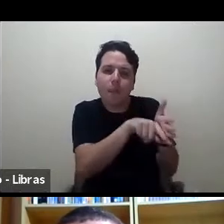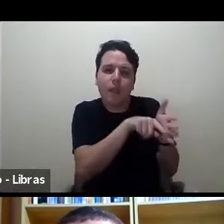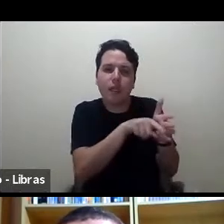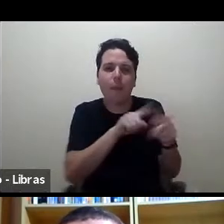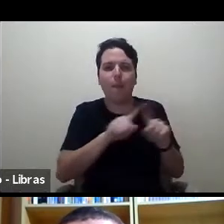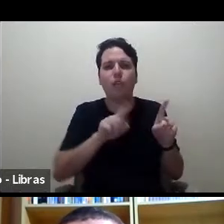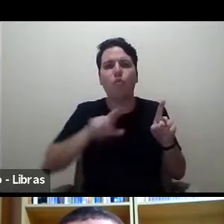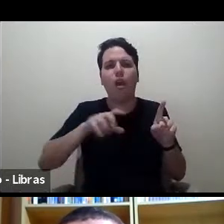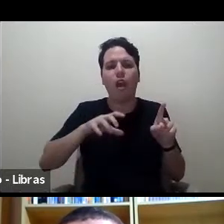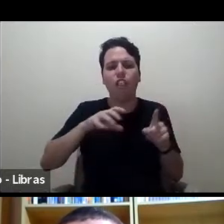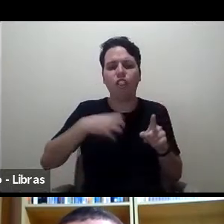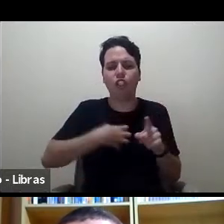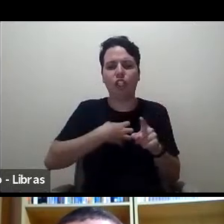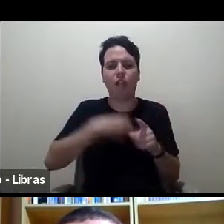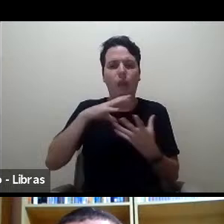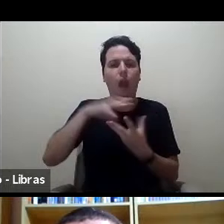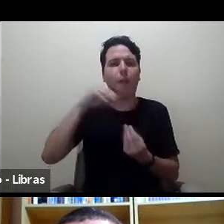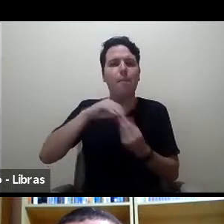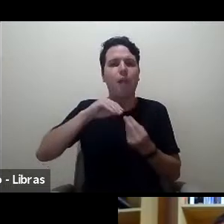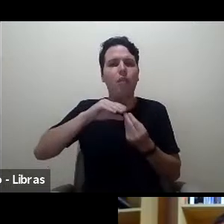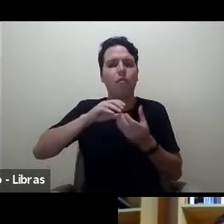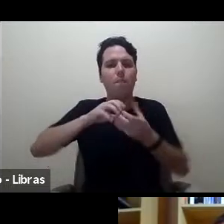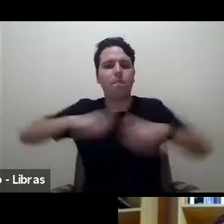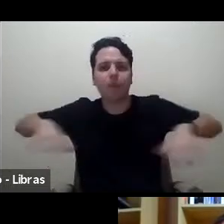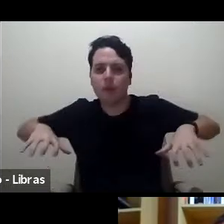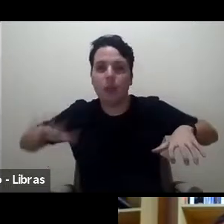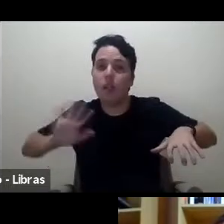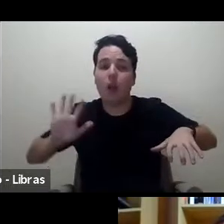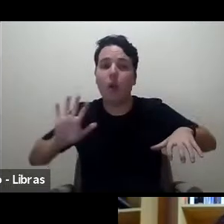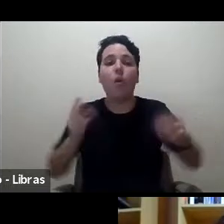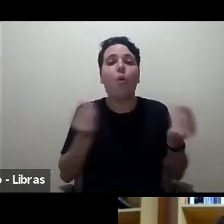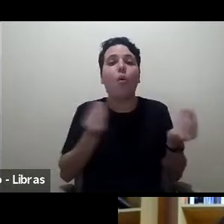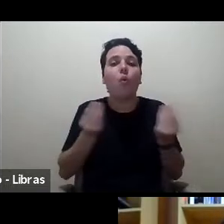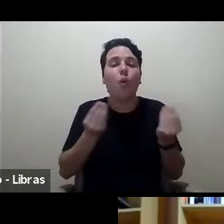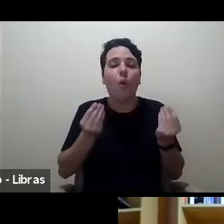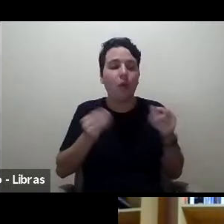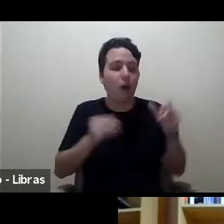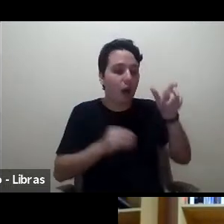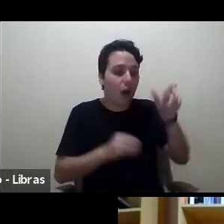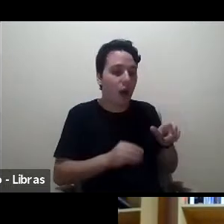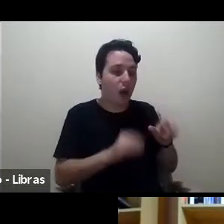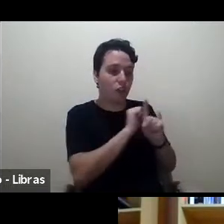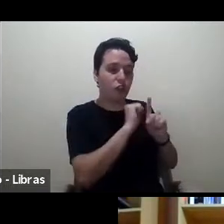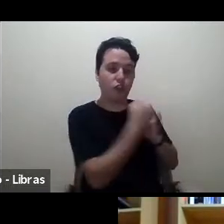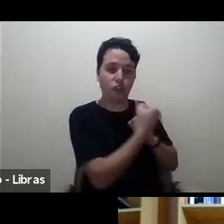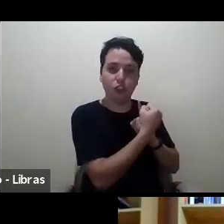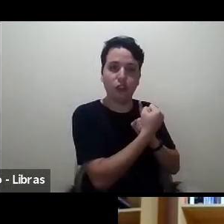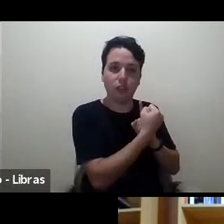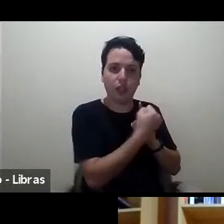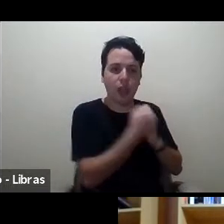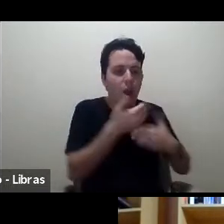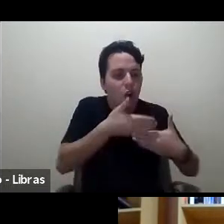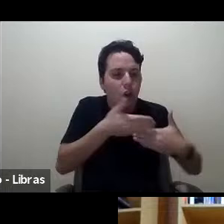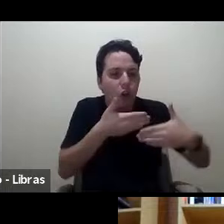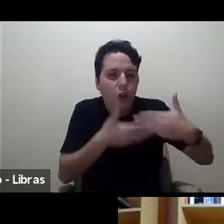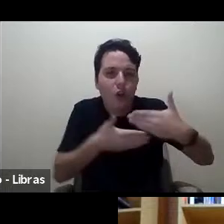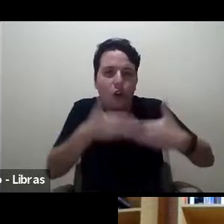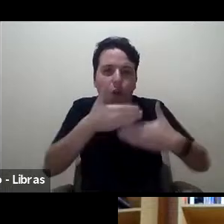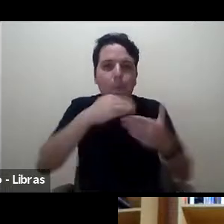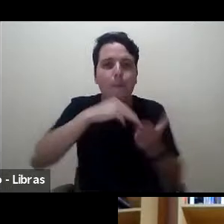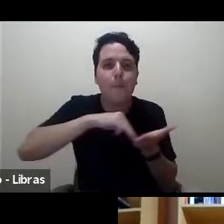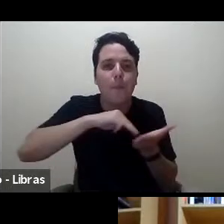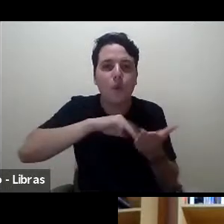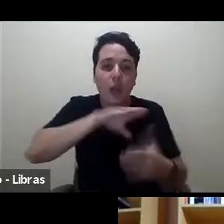gosto de ver como, por exemplo, determinados sociólogos construíram a sua metodologia na sua pesquisa. E eu,